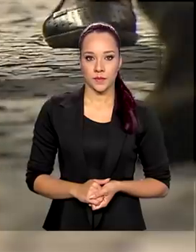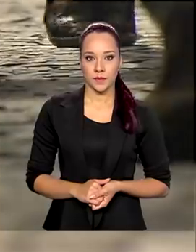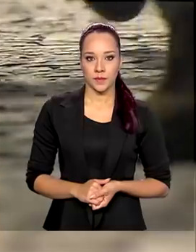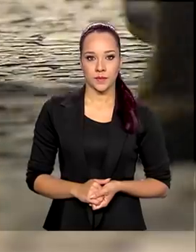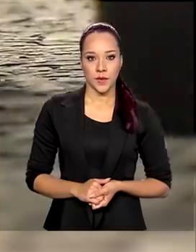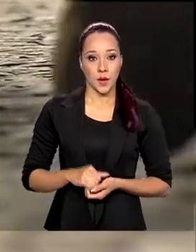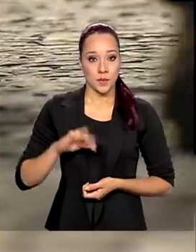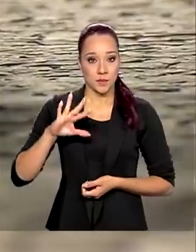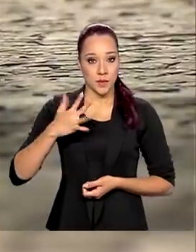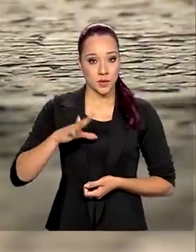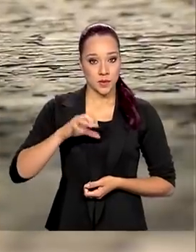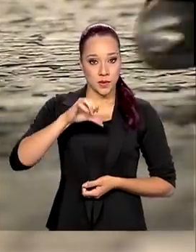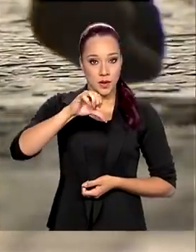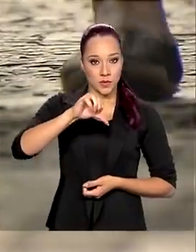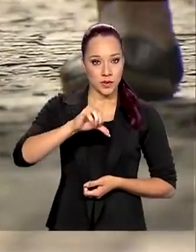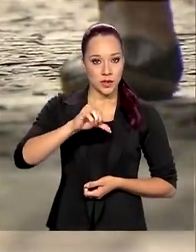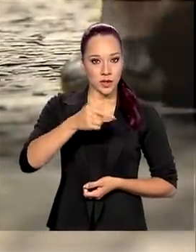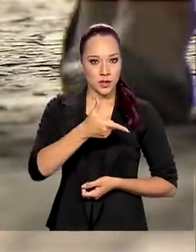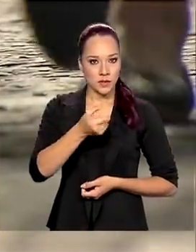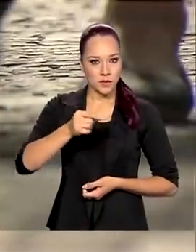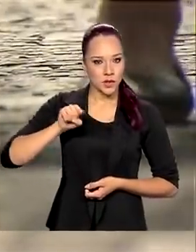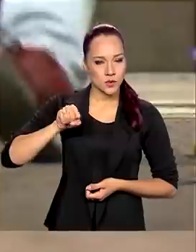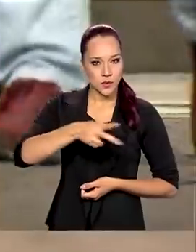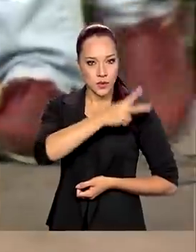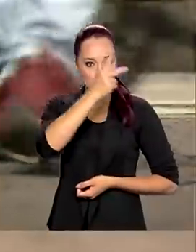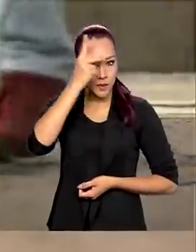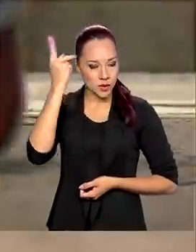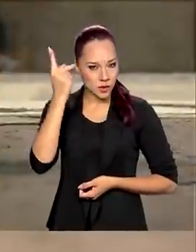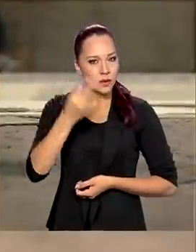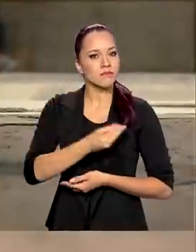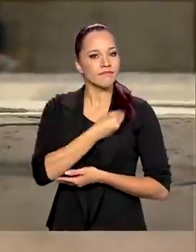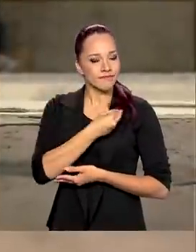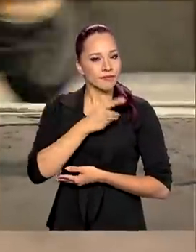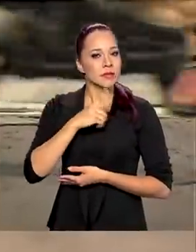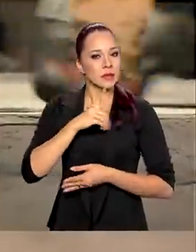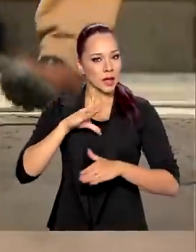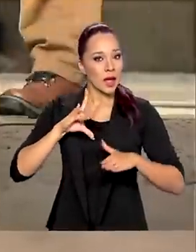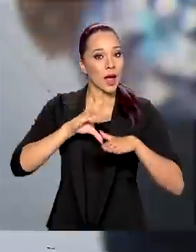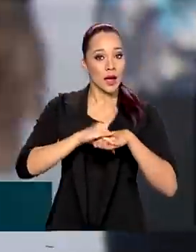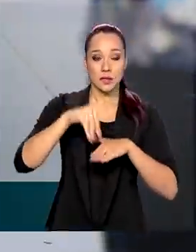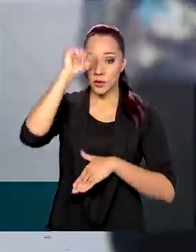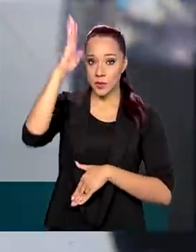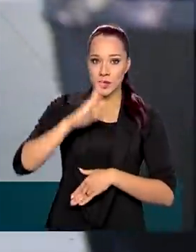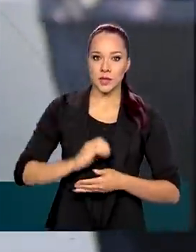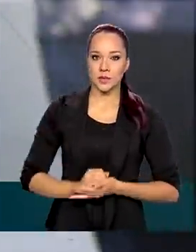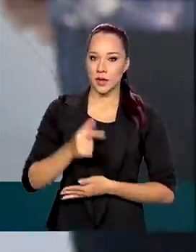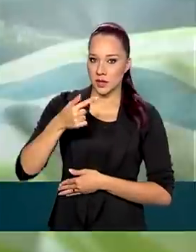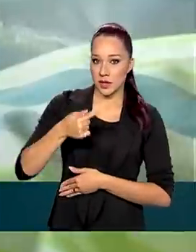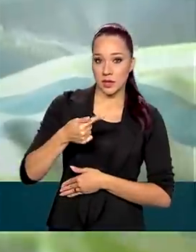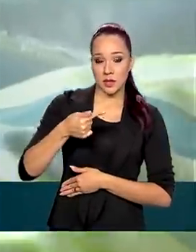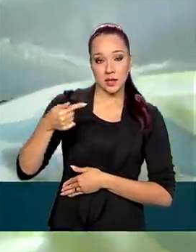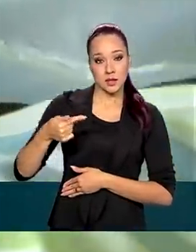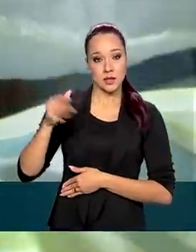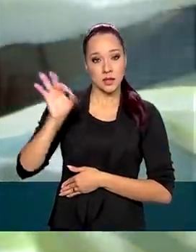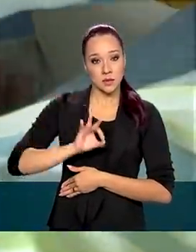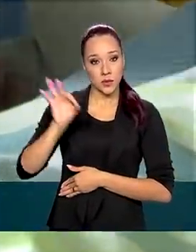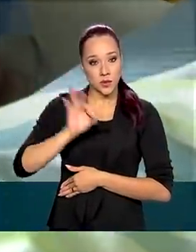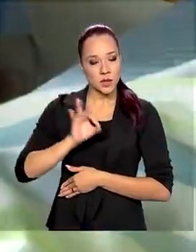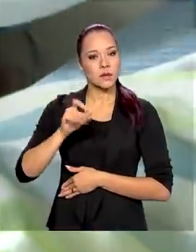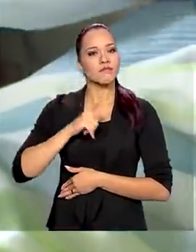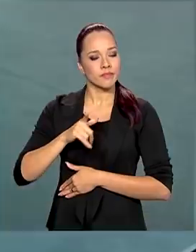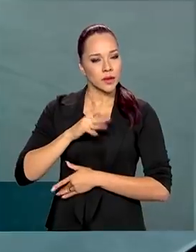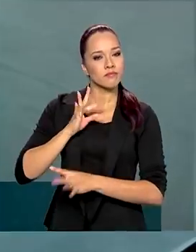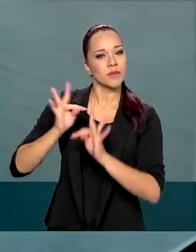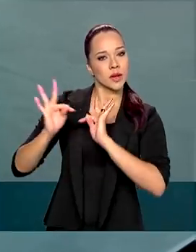Cerca de 920 mil pessoas vivem com AIDS no Brasil. 77% fazem